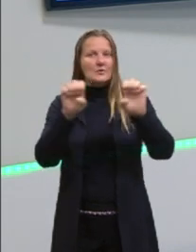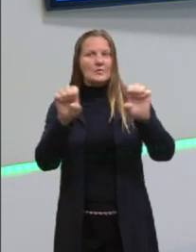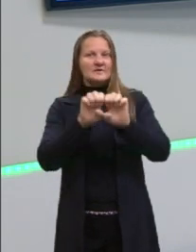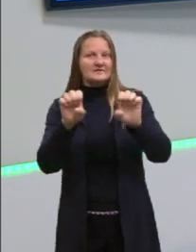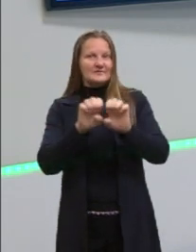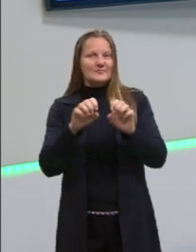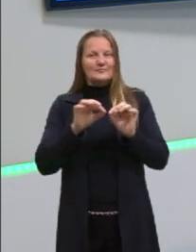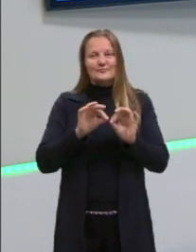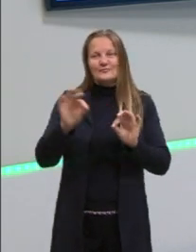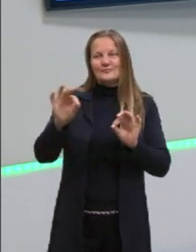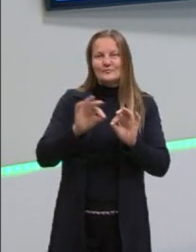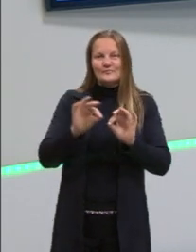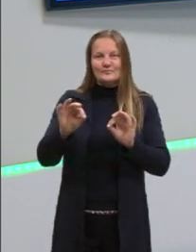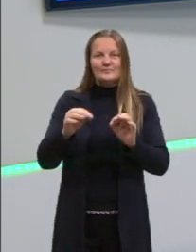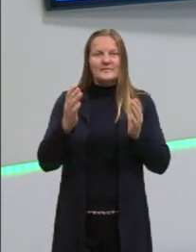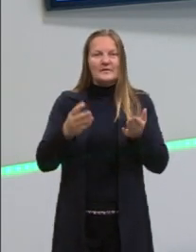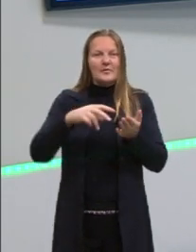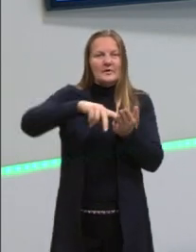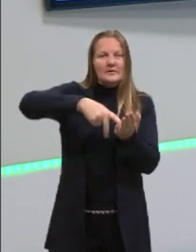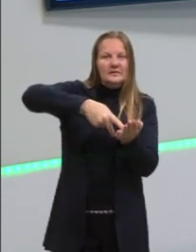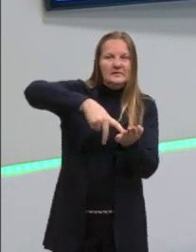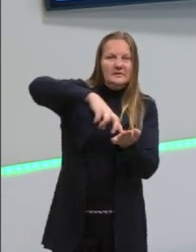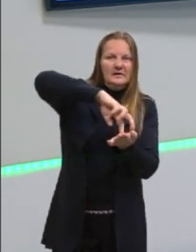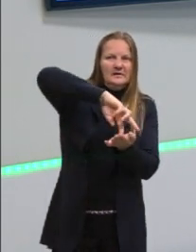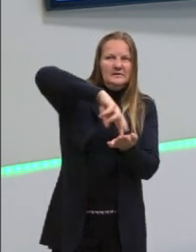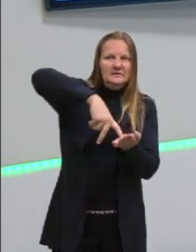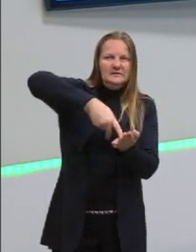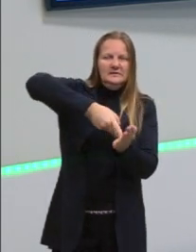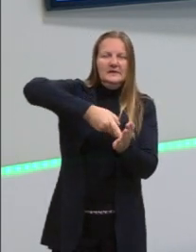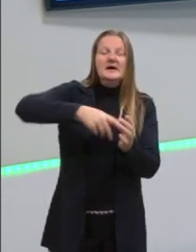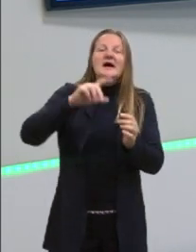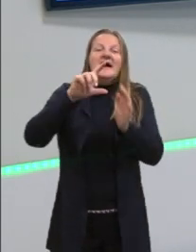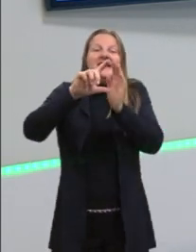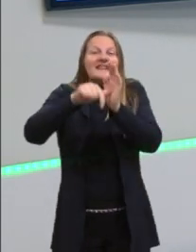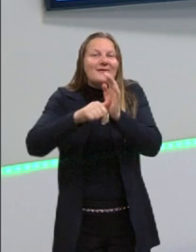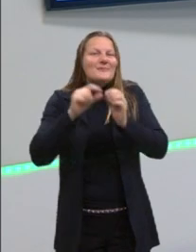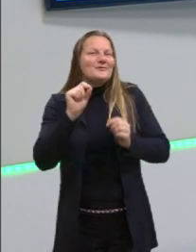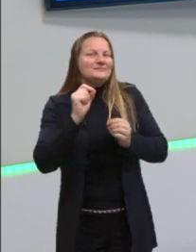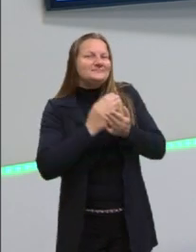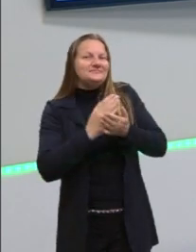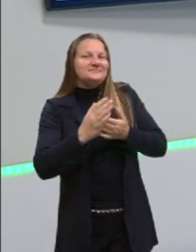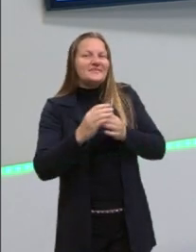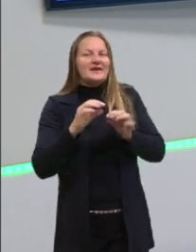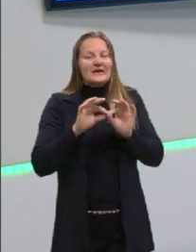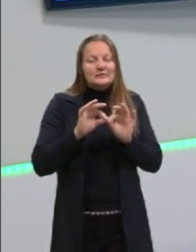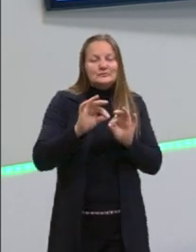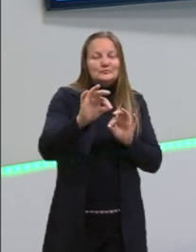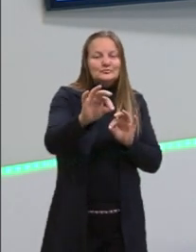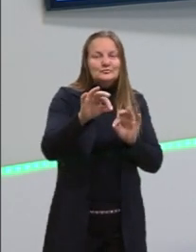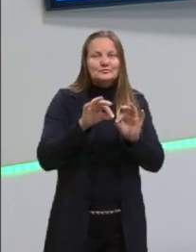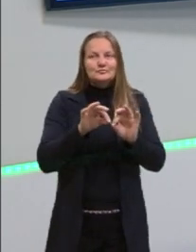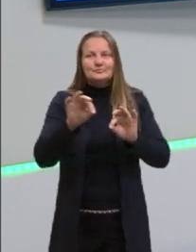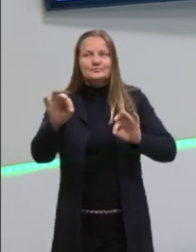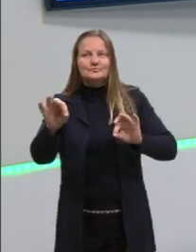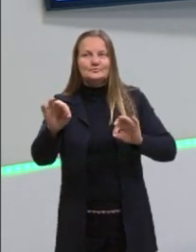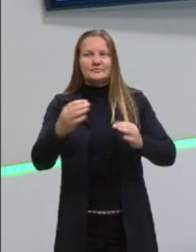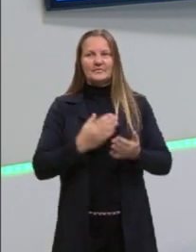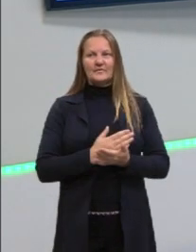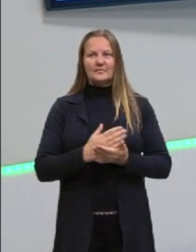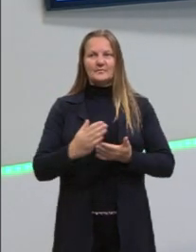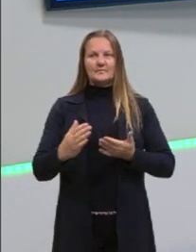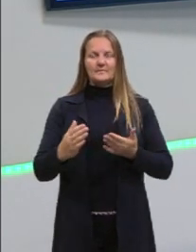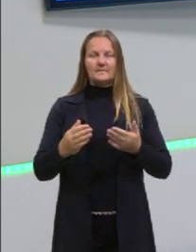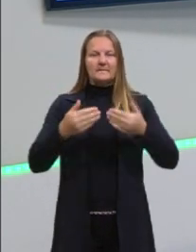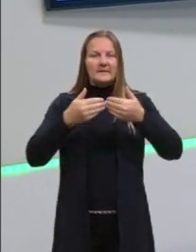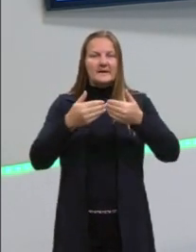equação da reta e agora a equação da circunferência. E depois a gente começa a ver distâncias. E para dar início aqui na